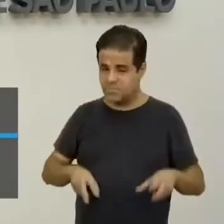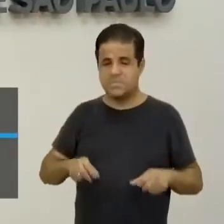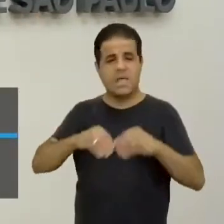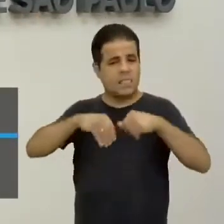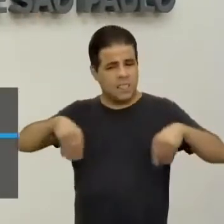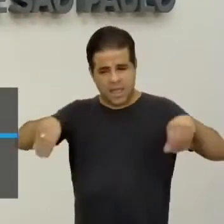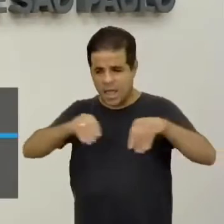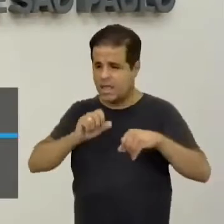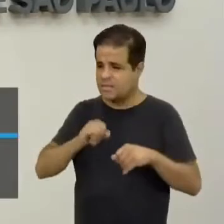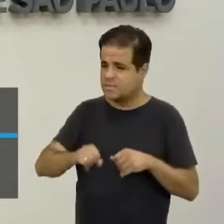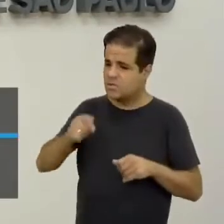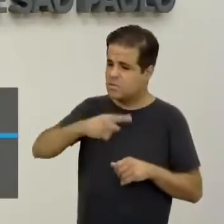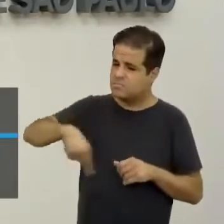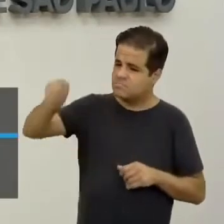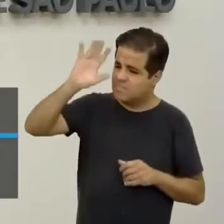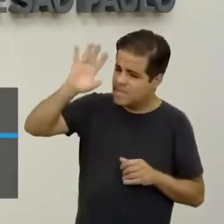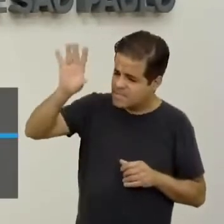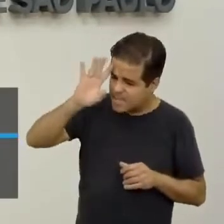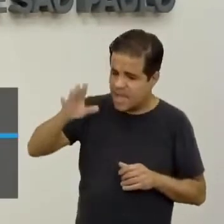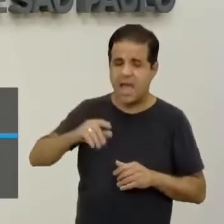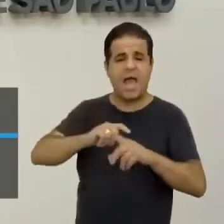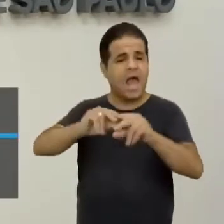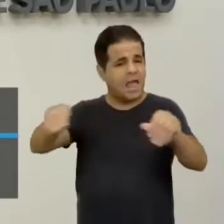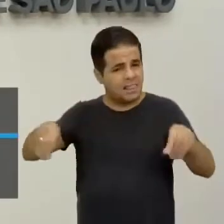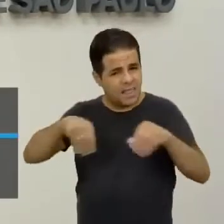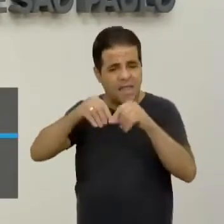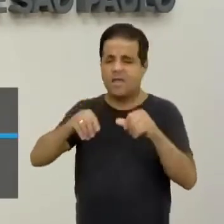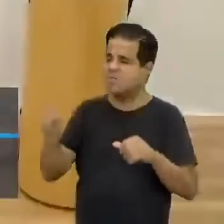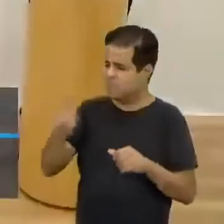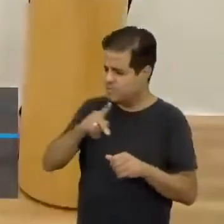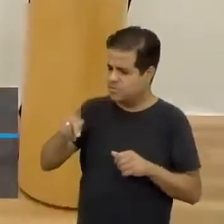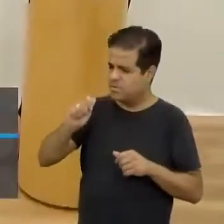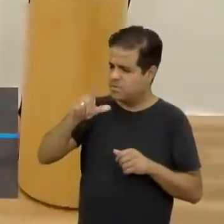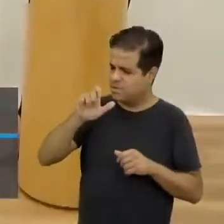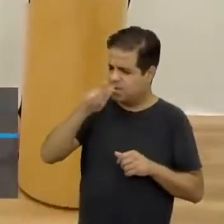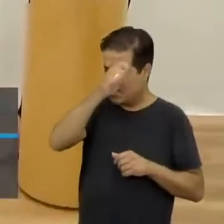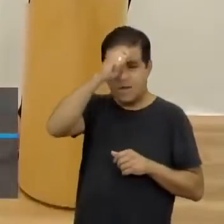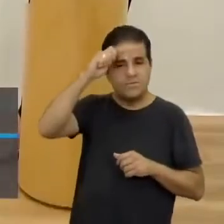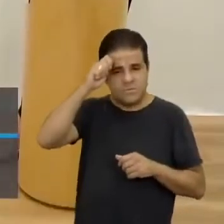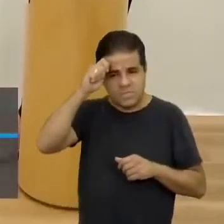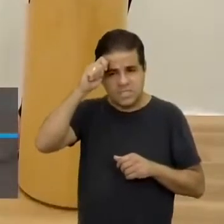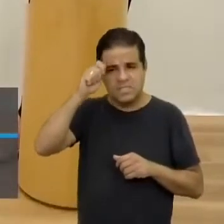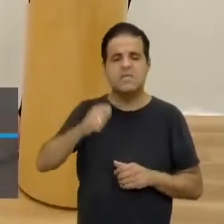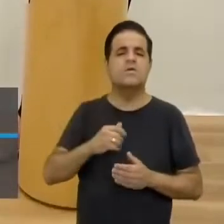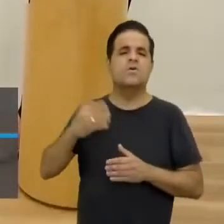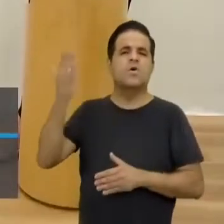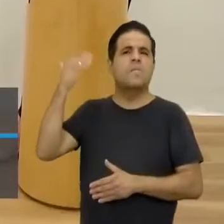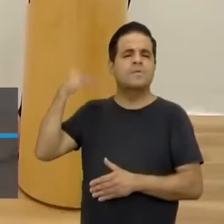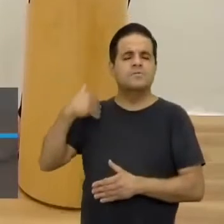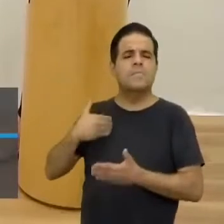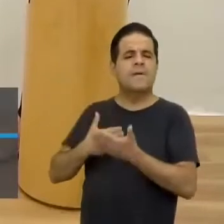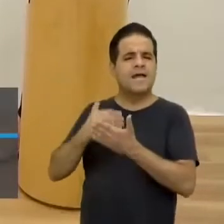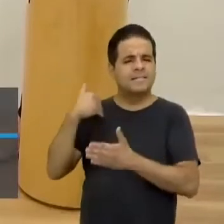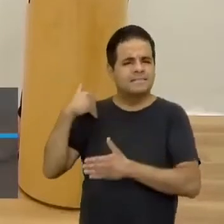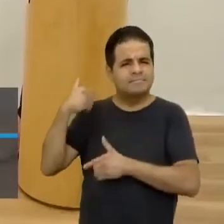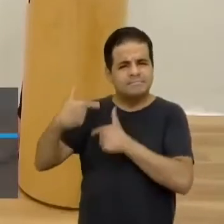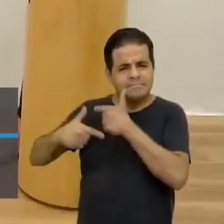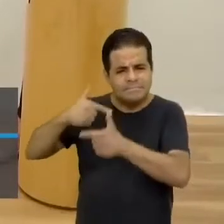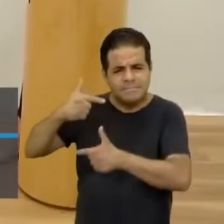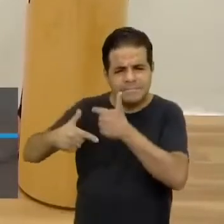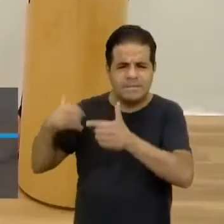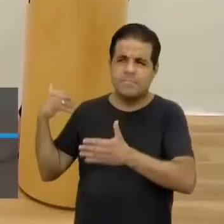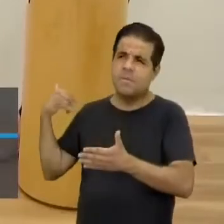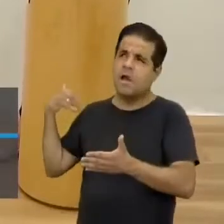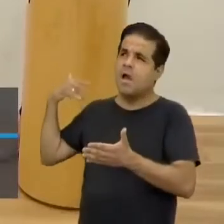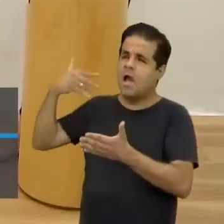à terra. Se a gente for pensar, assim, a questão da terra, né, professor Alcides, isso vem desde as capitanias hereditárias, né? O problema fundiário,